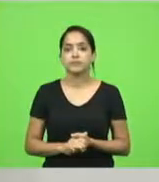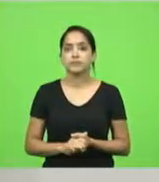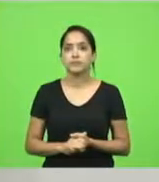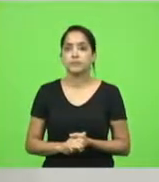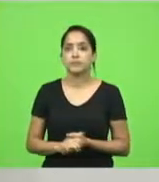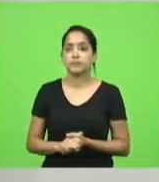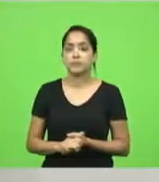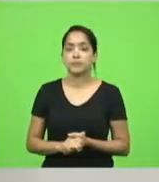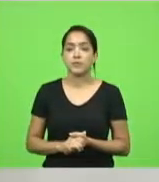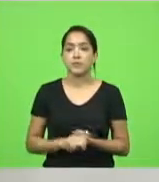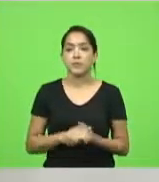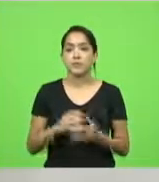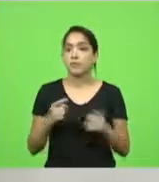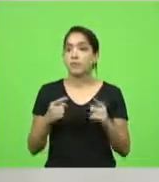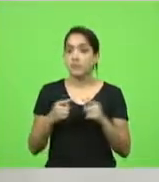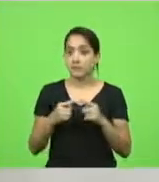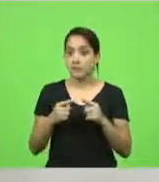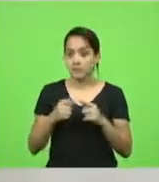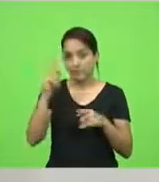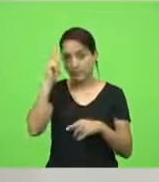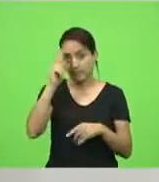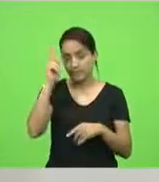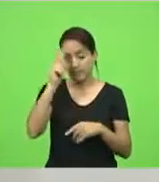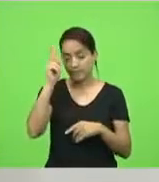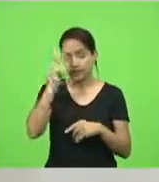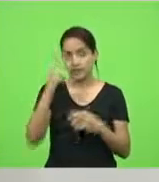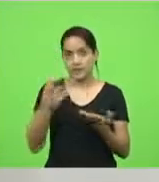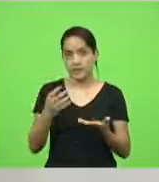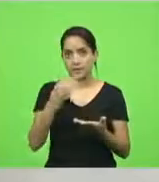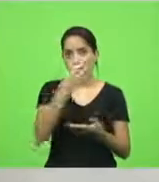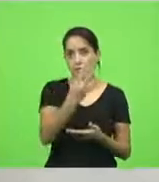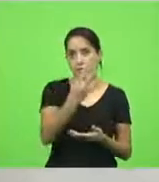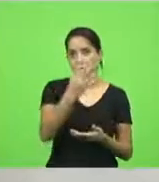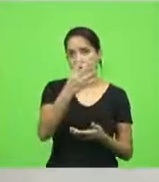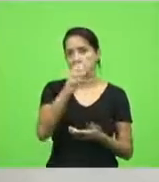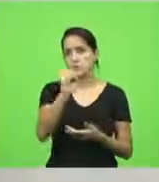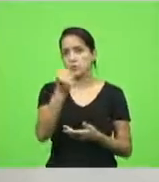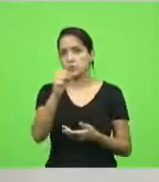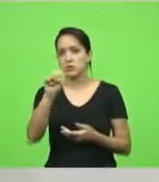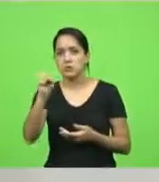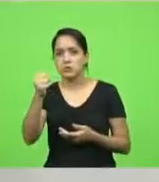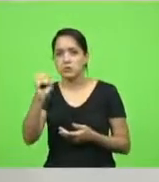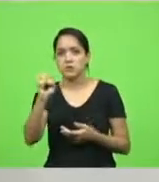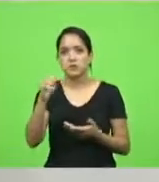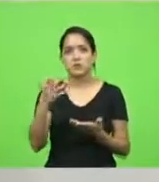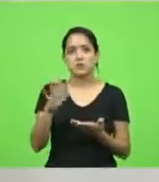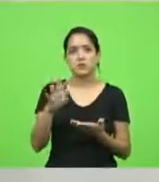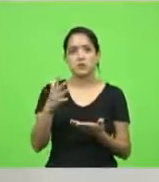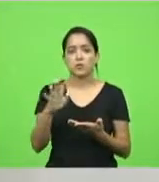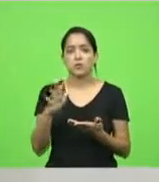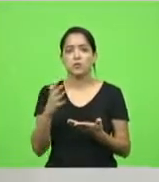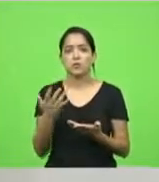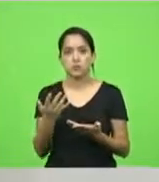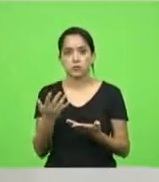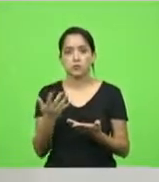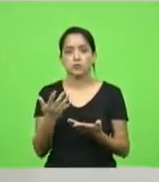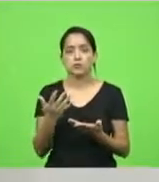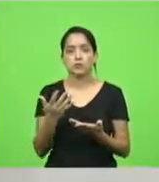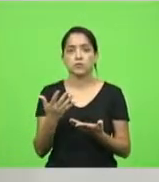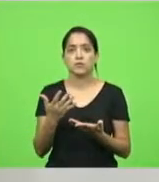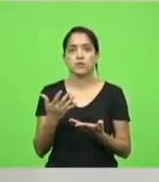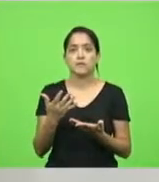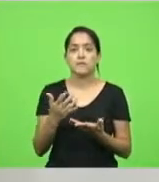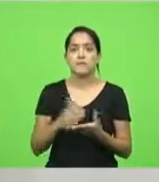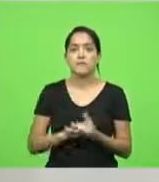Primeiro de tudo, a gente tem que lembrar que são 488, parece que ao final, o número mais redondado